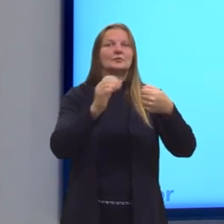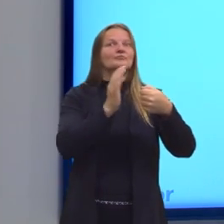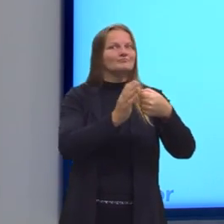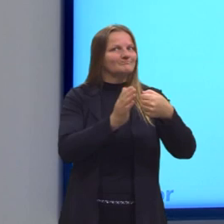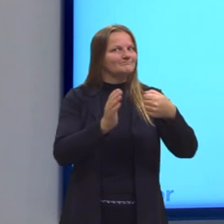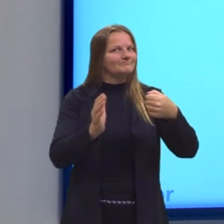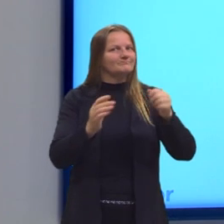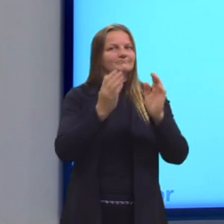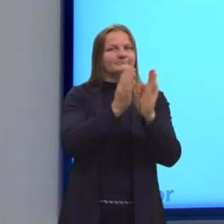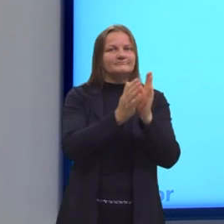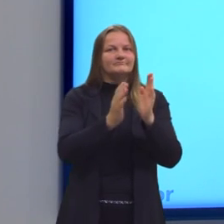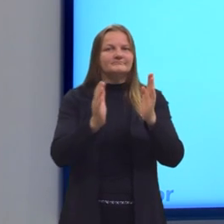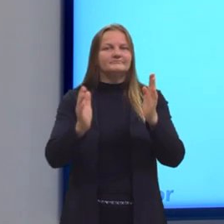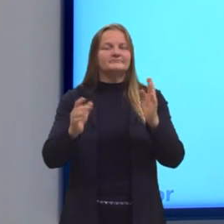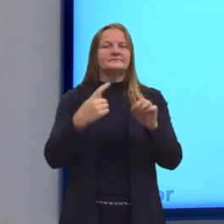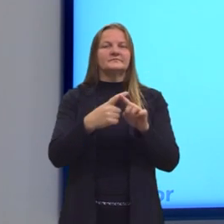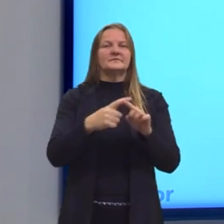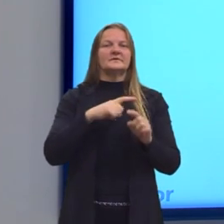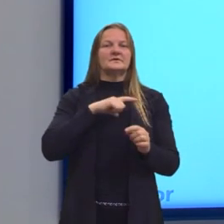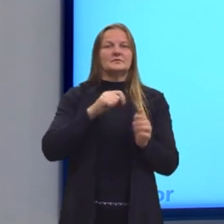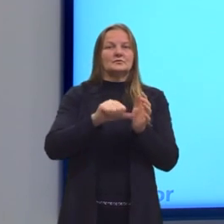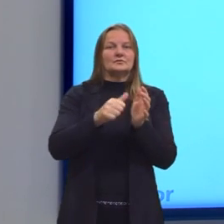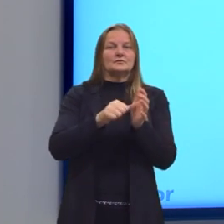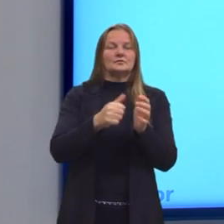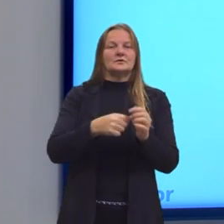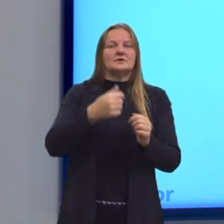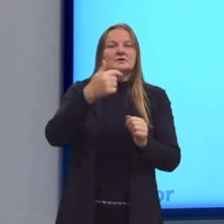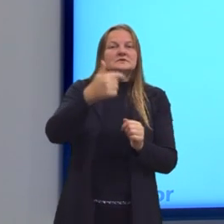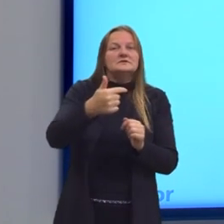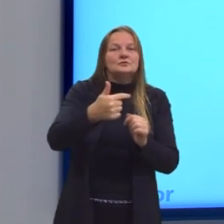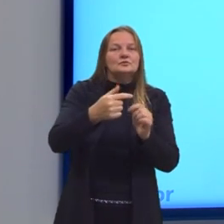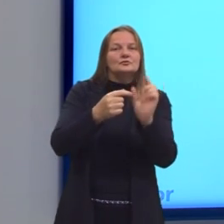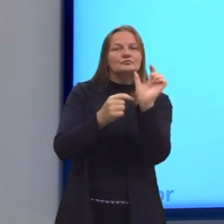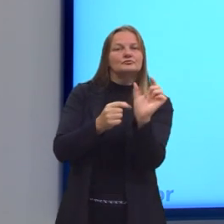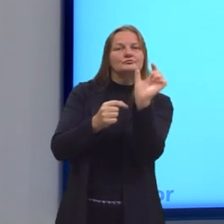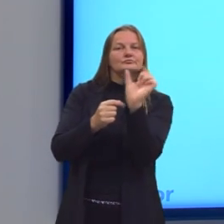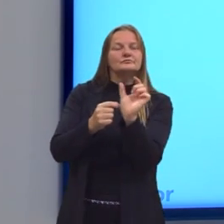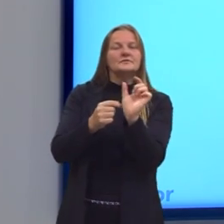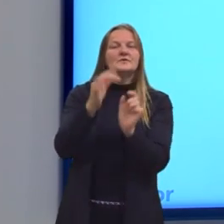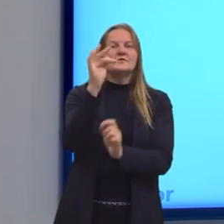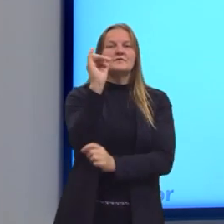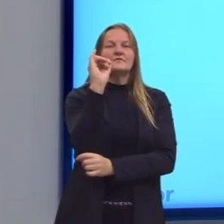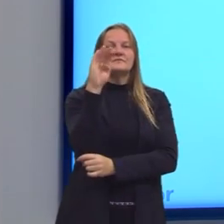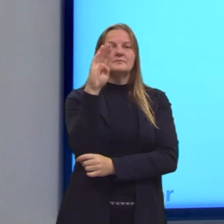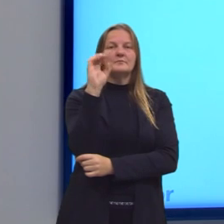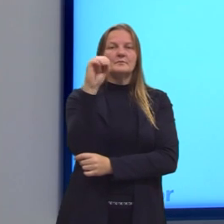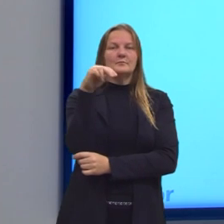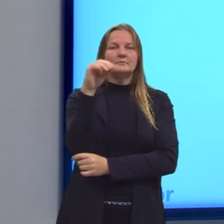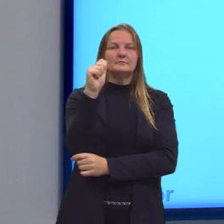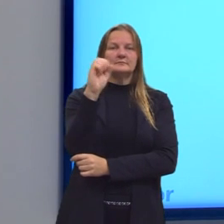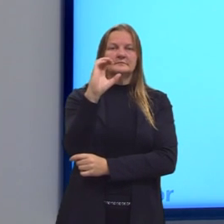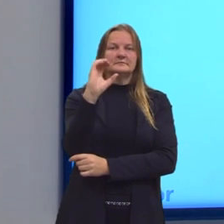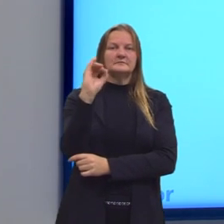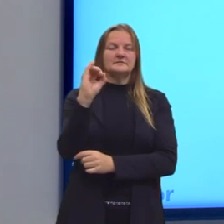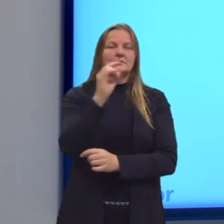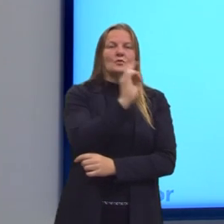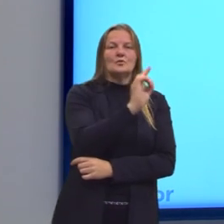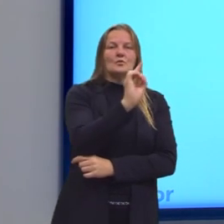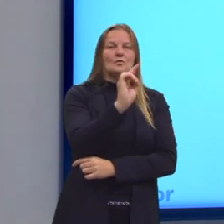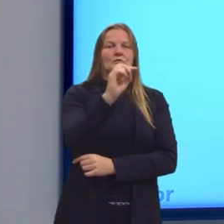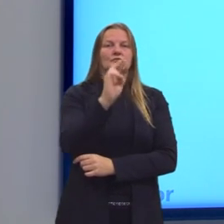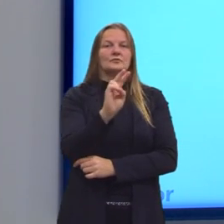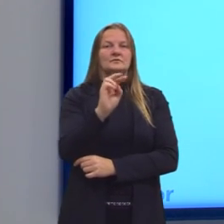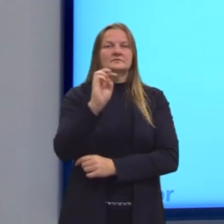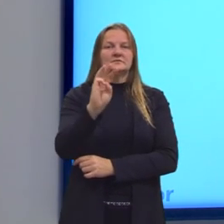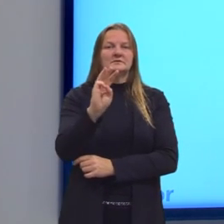consegue observar que ela tem início a partir do segundo termo da sequência de Fibonacci. 1, o próximo é o 2,